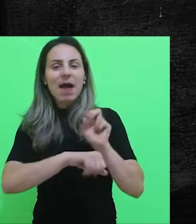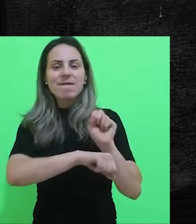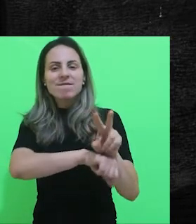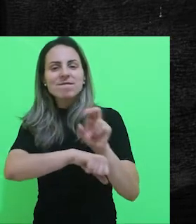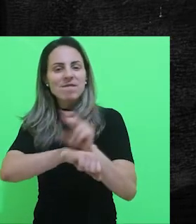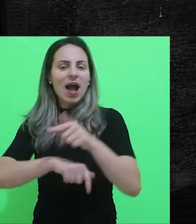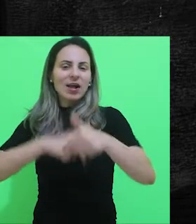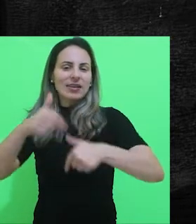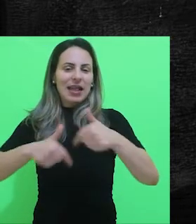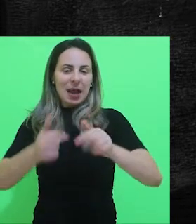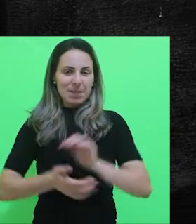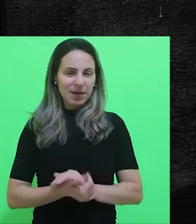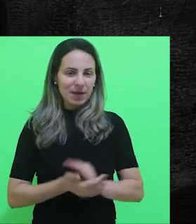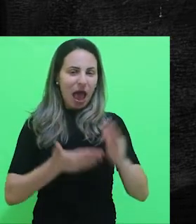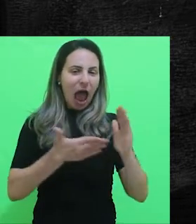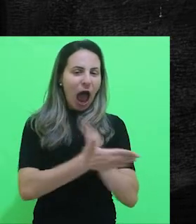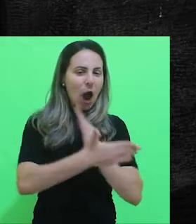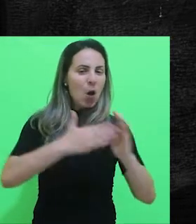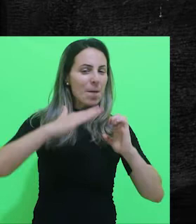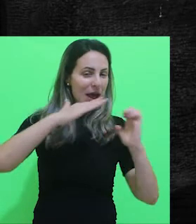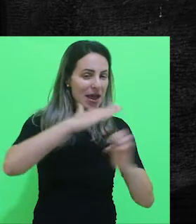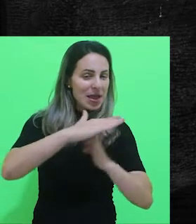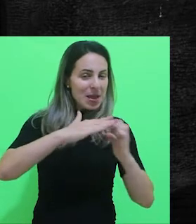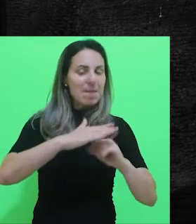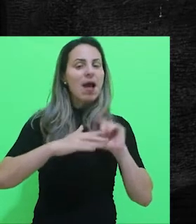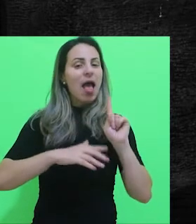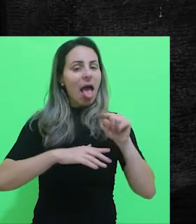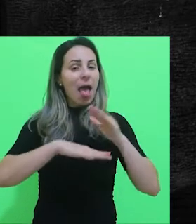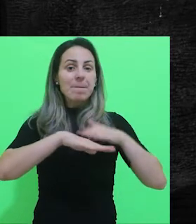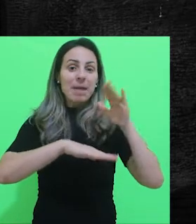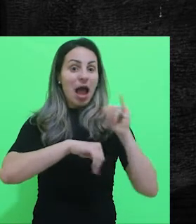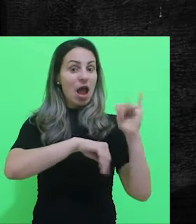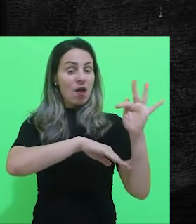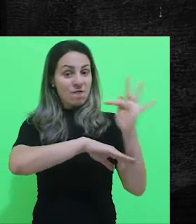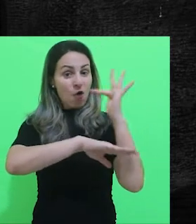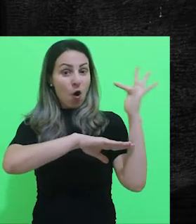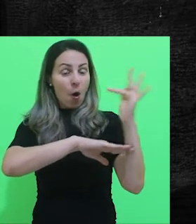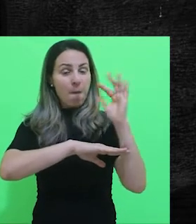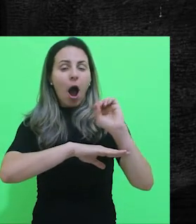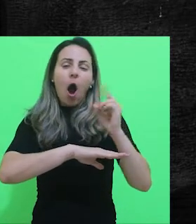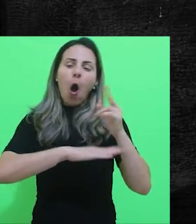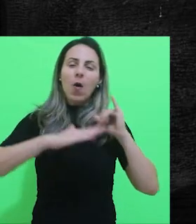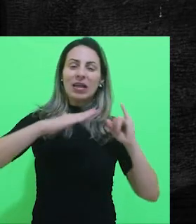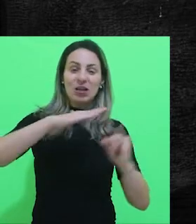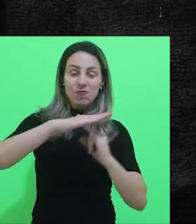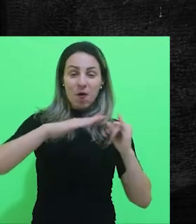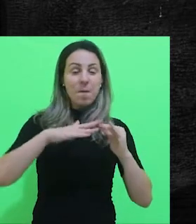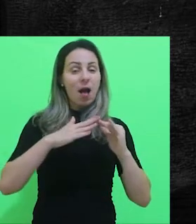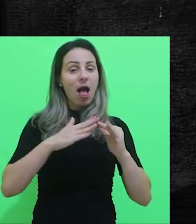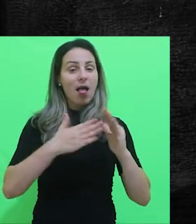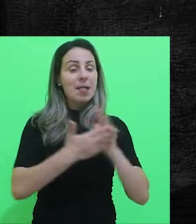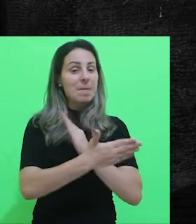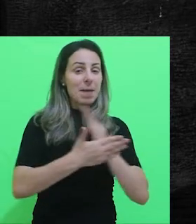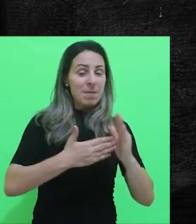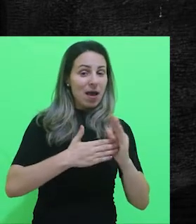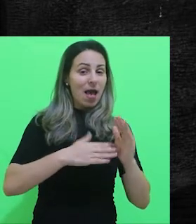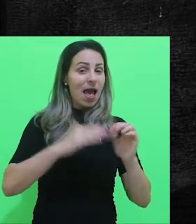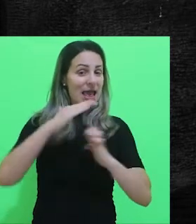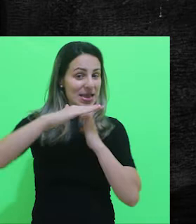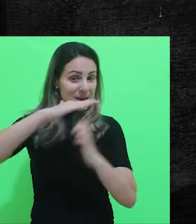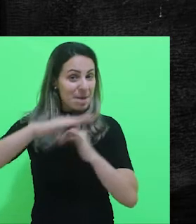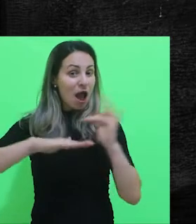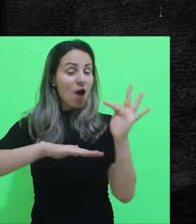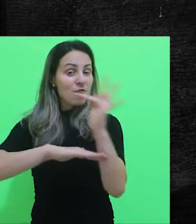processo seletivo. Algumas empresas são mais formais, outras são mais informais. Nas empresas mais formais,